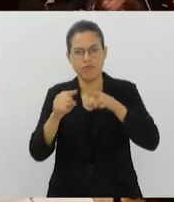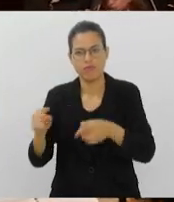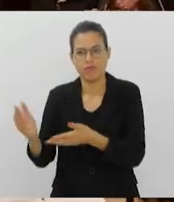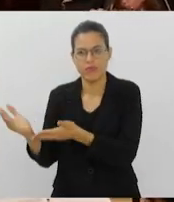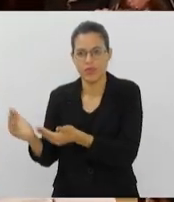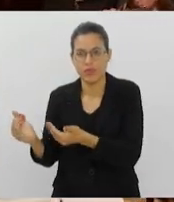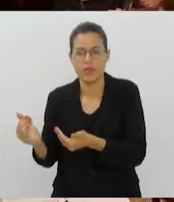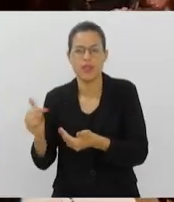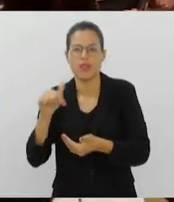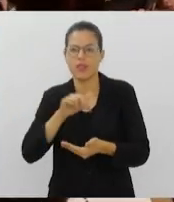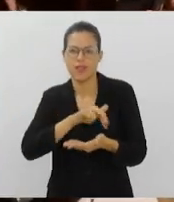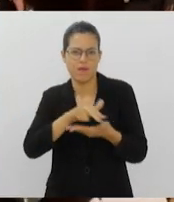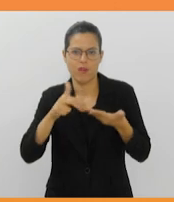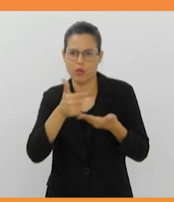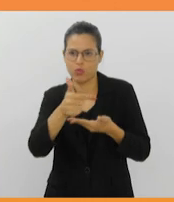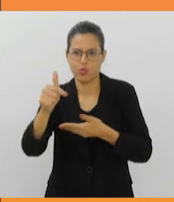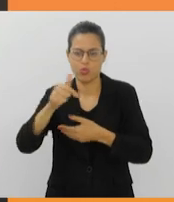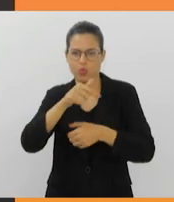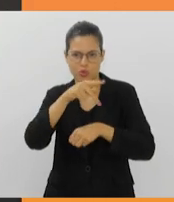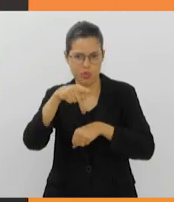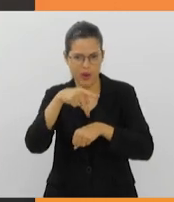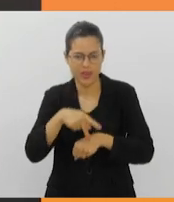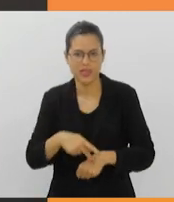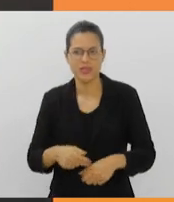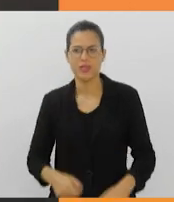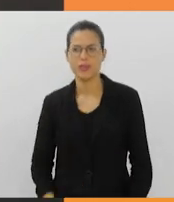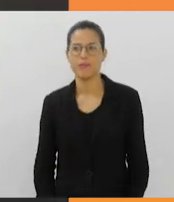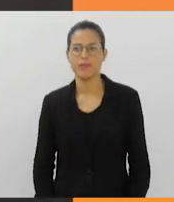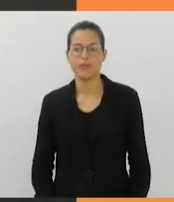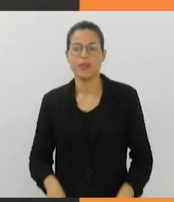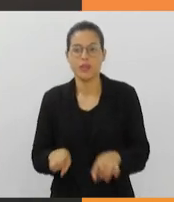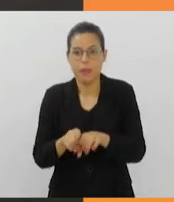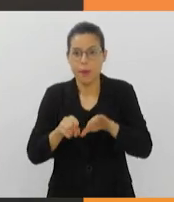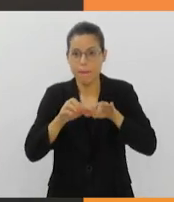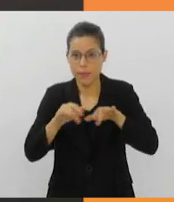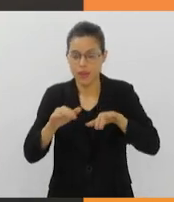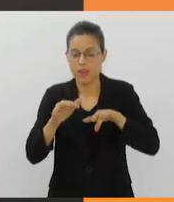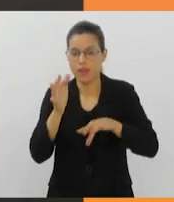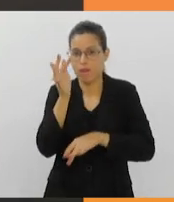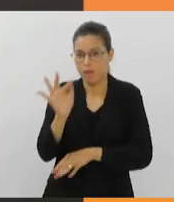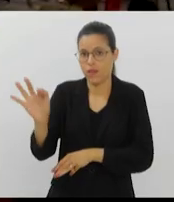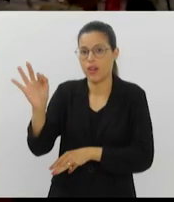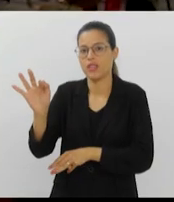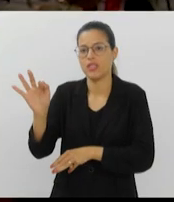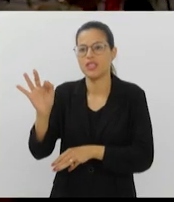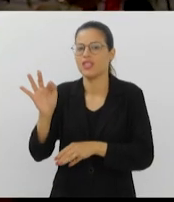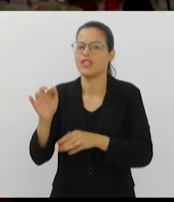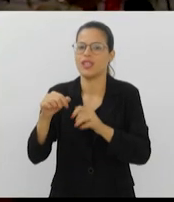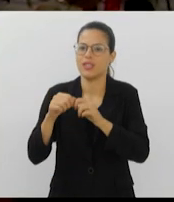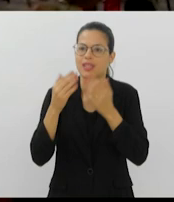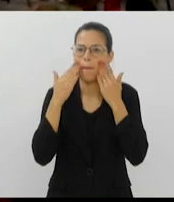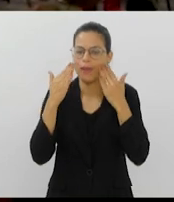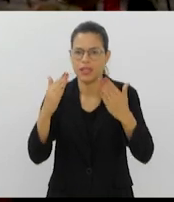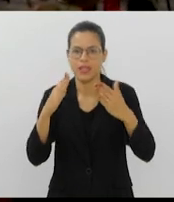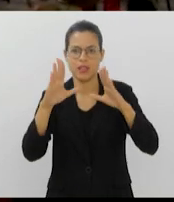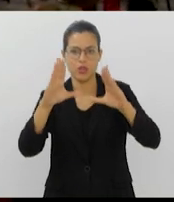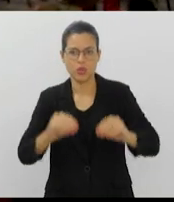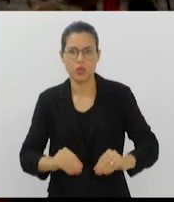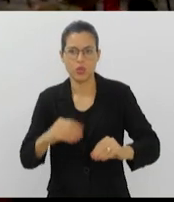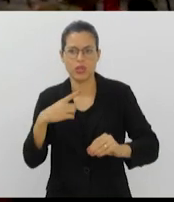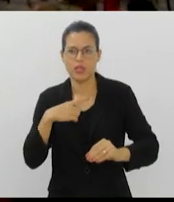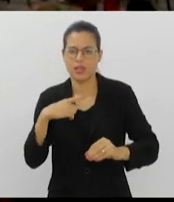na Áustria e na Grã-Bretanha. O pianista francês Jean-Yves Chibaudet completa a noite, que terá obras de Barber,